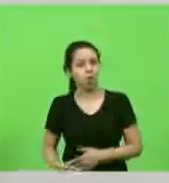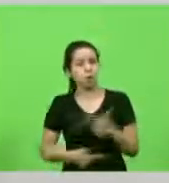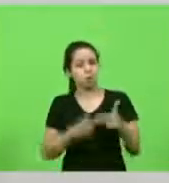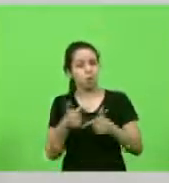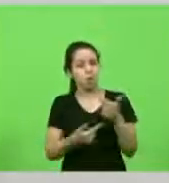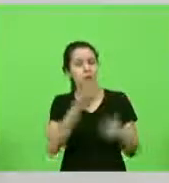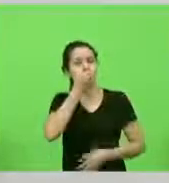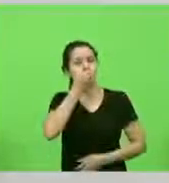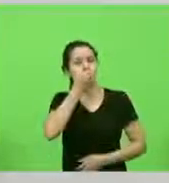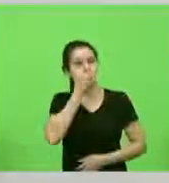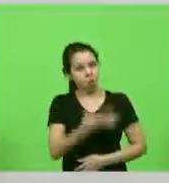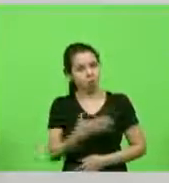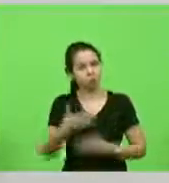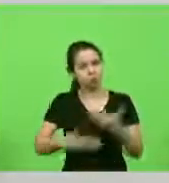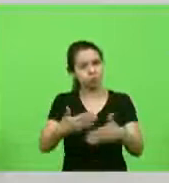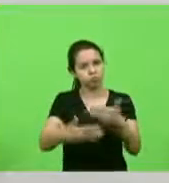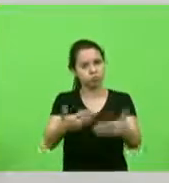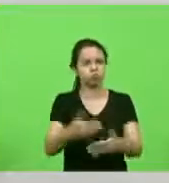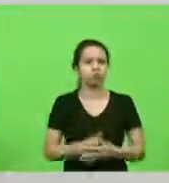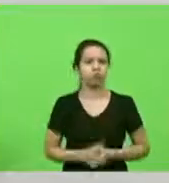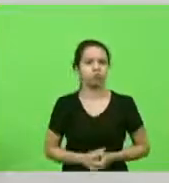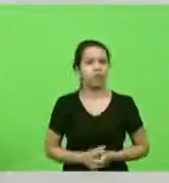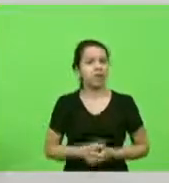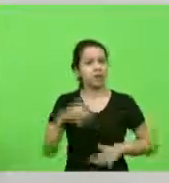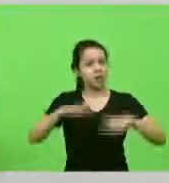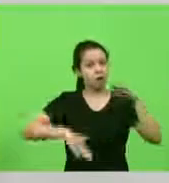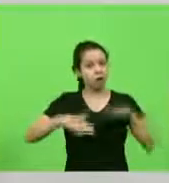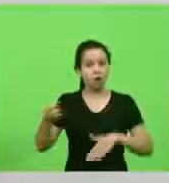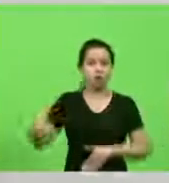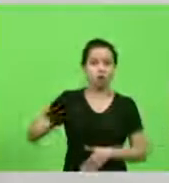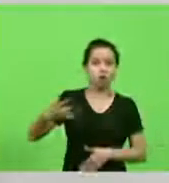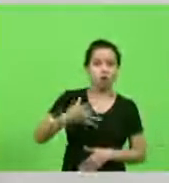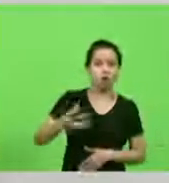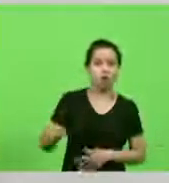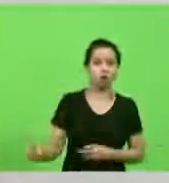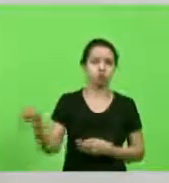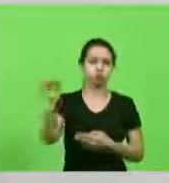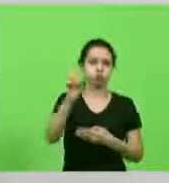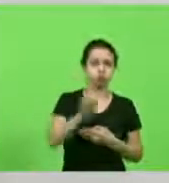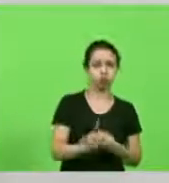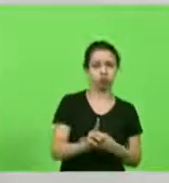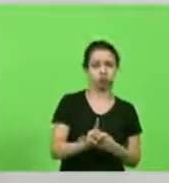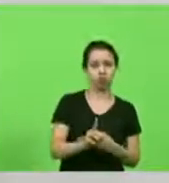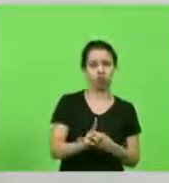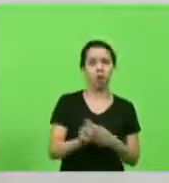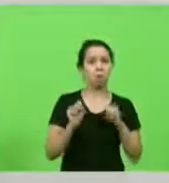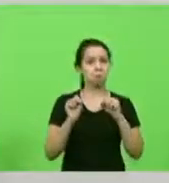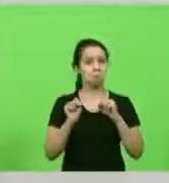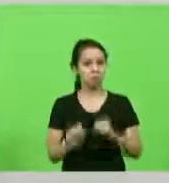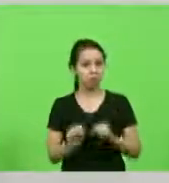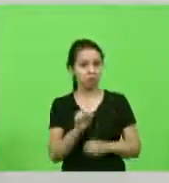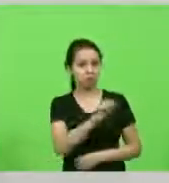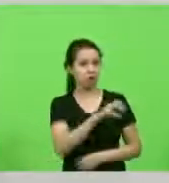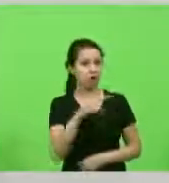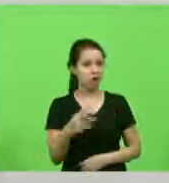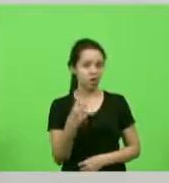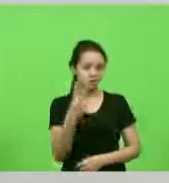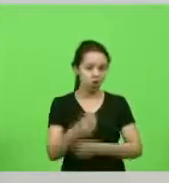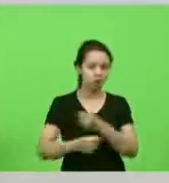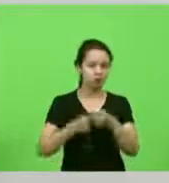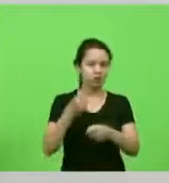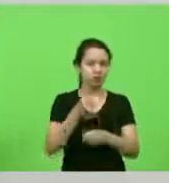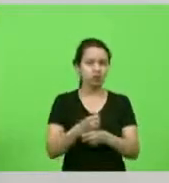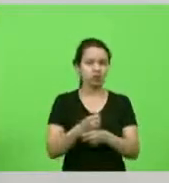desrealizando talvez com um novo comando Santa Catarina possa fazer em dois anos o que não faria em